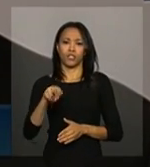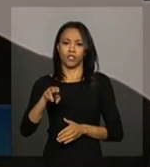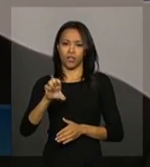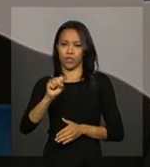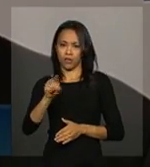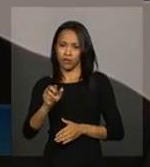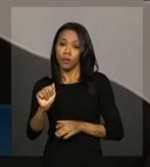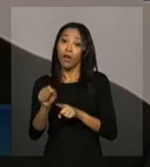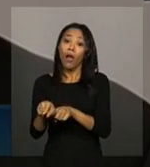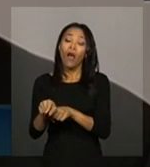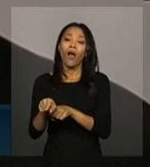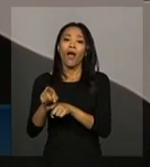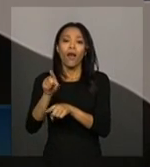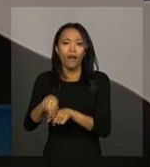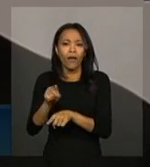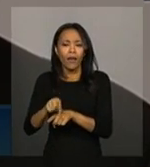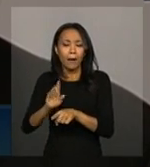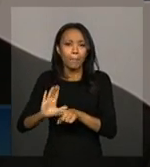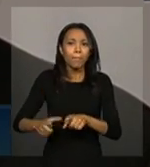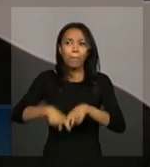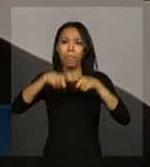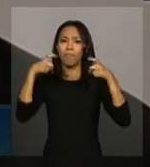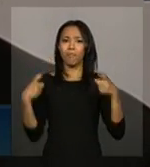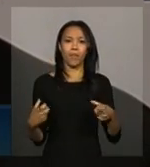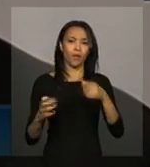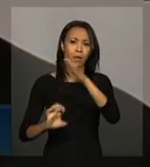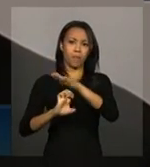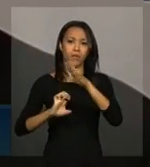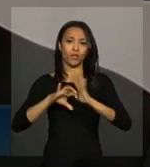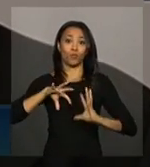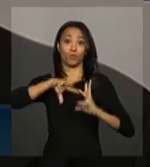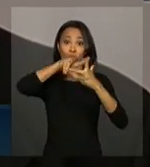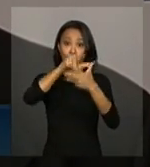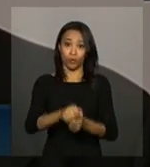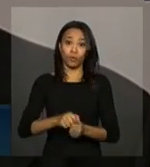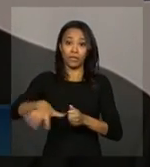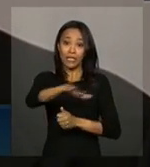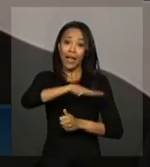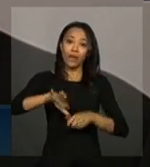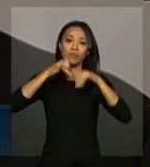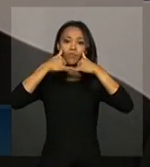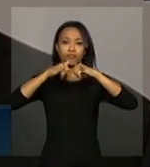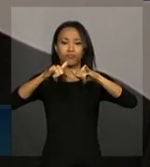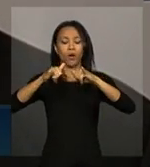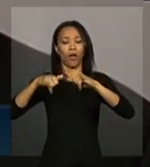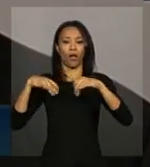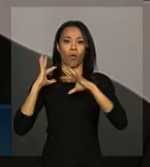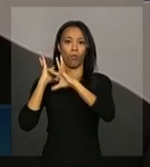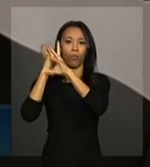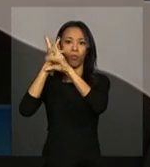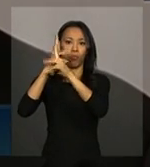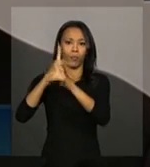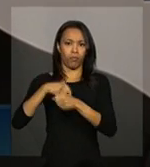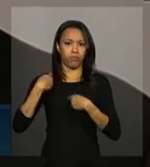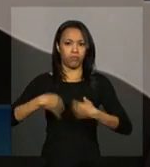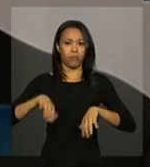ativos, a maior empresa de energia elétrica do mundo. Tem uma experiência muito grande já